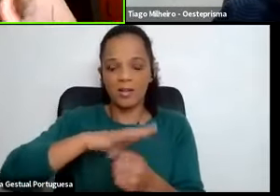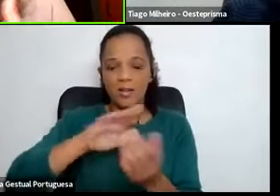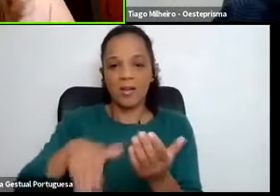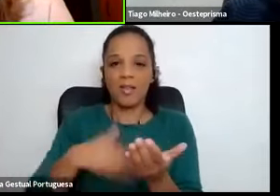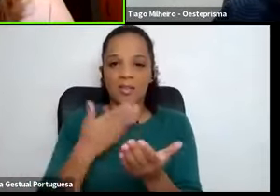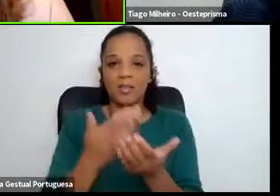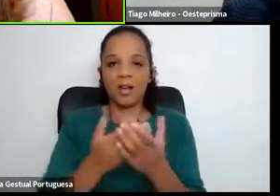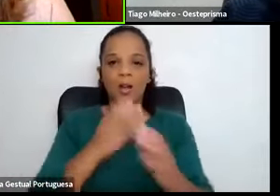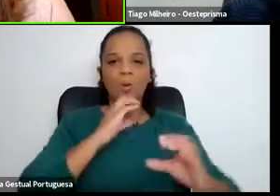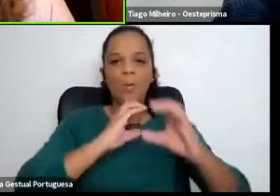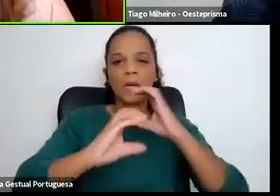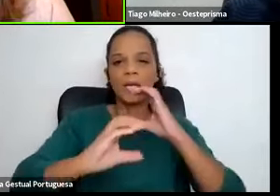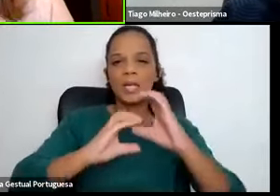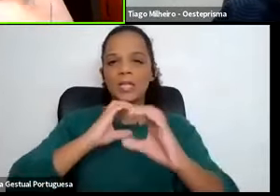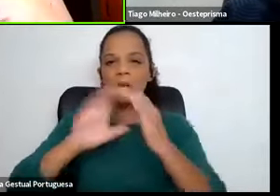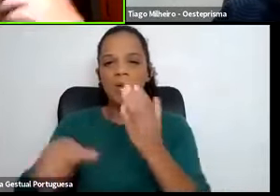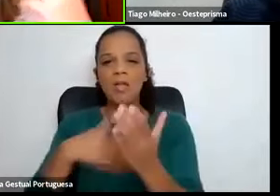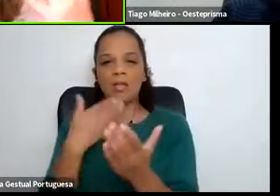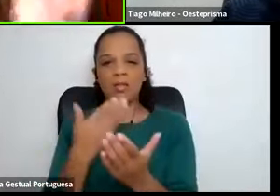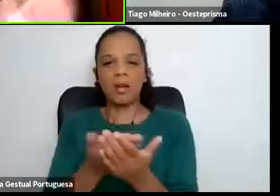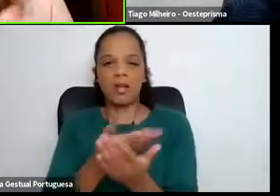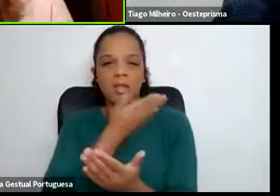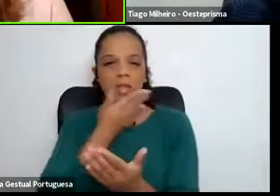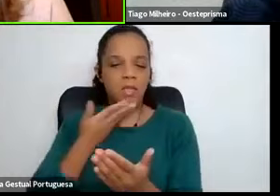que a comunicação fosse diferente?